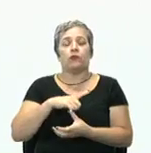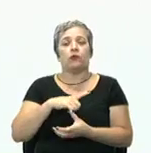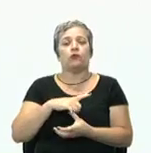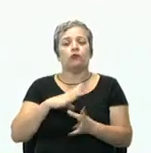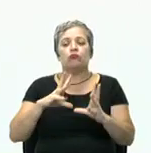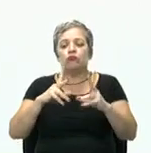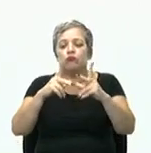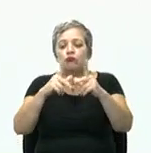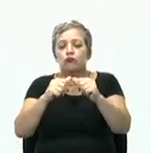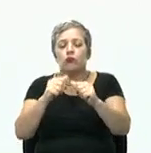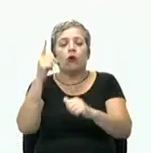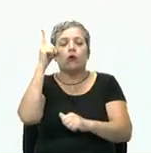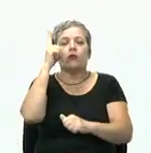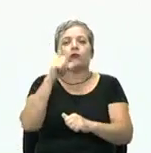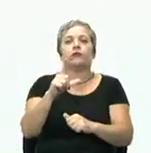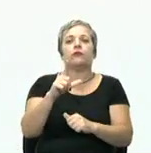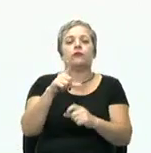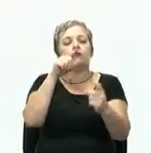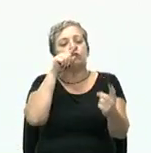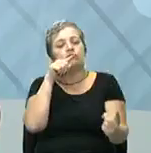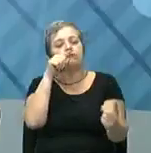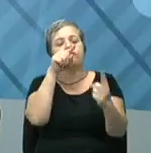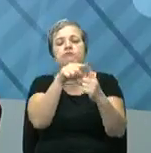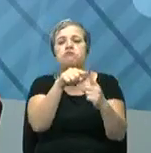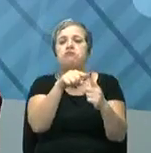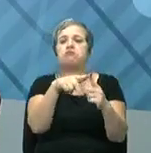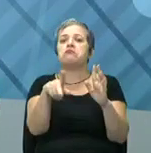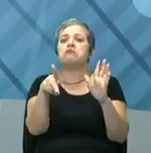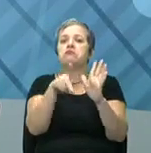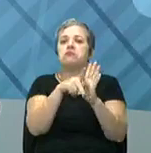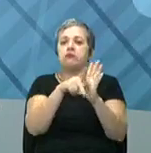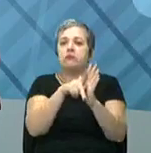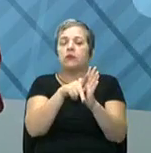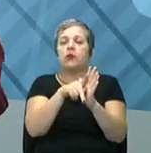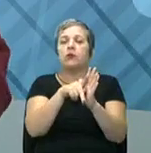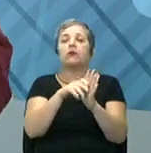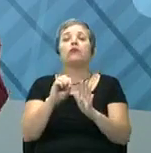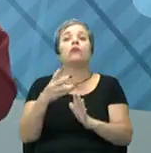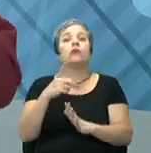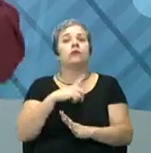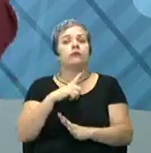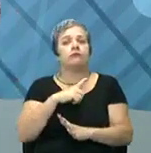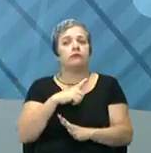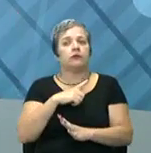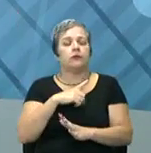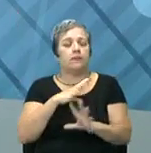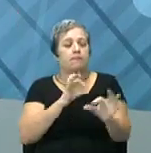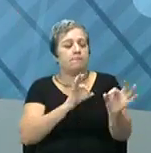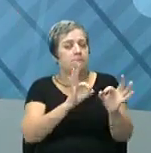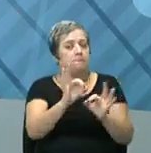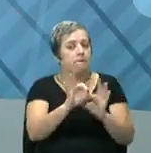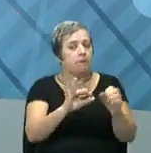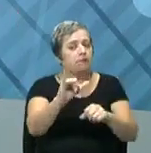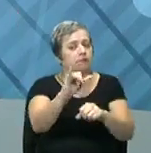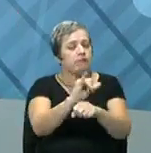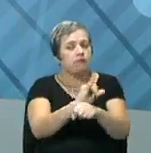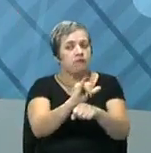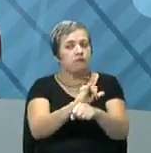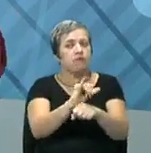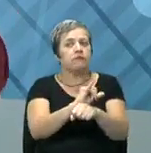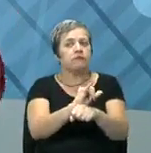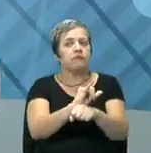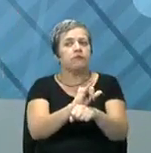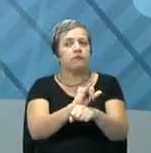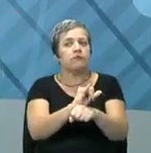a visão. Eu alcancei aqui os meus objetivos específicos. Para que isso aconteça, eu preciso ter um planejamento estratégico,